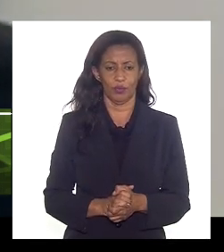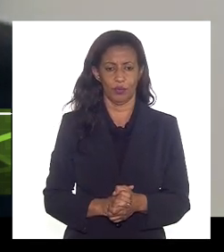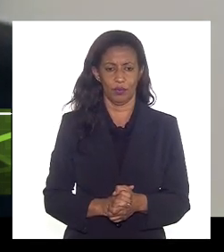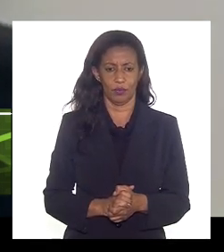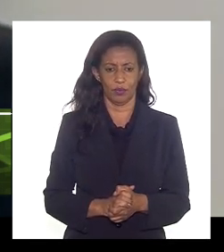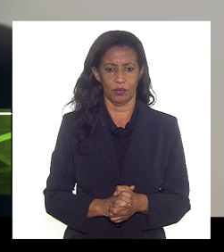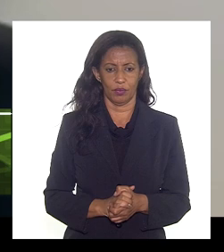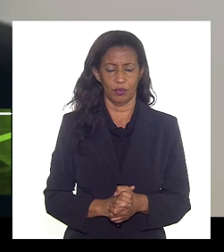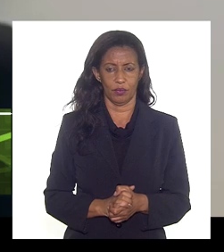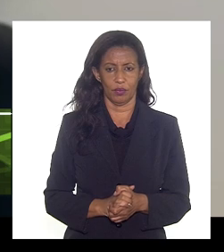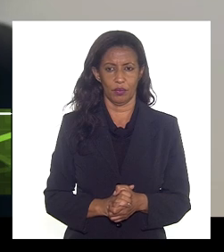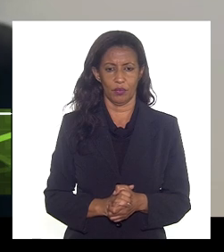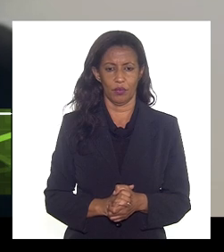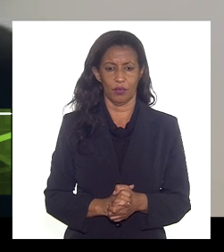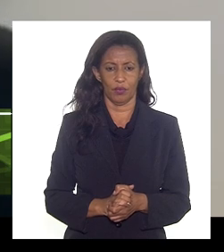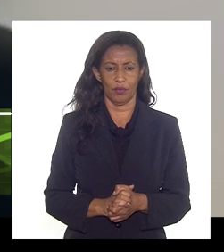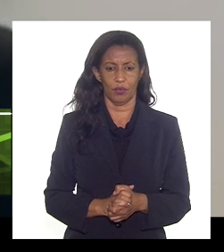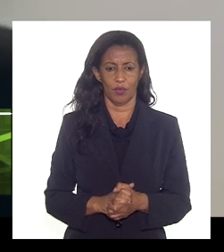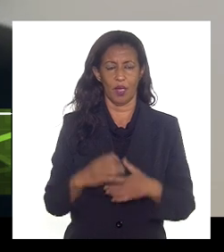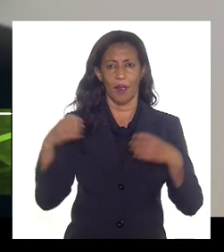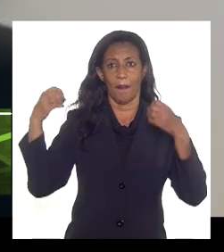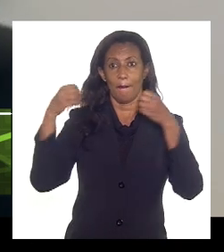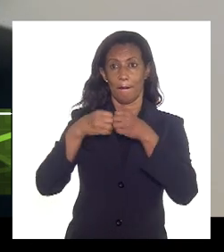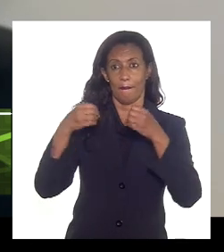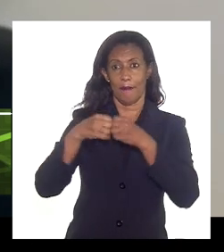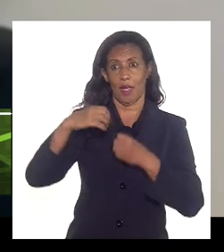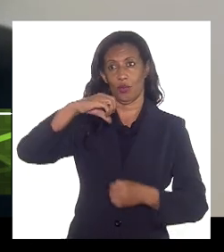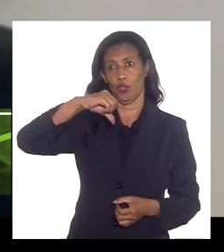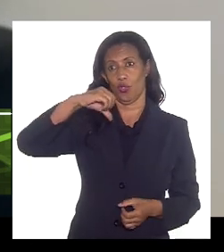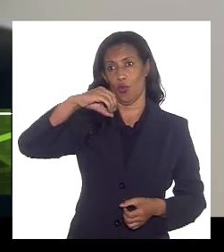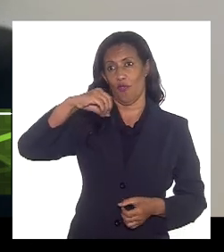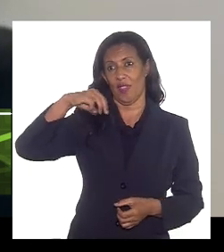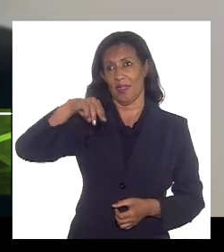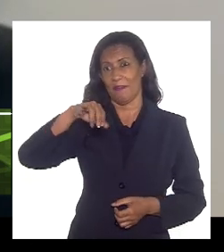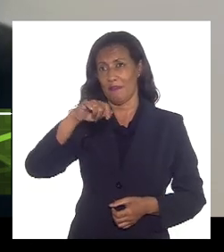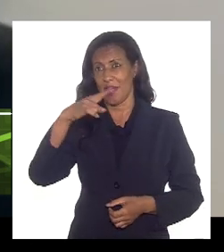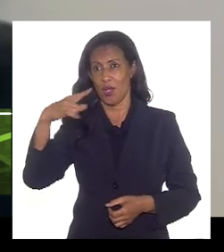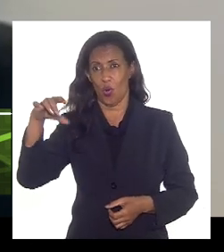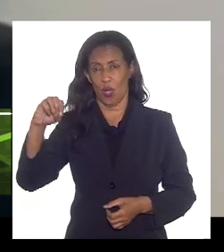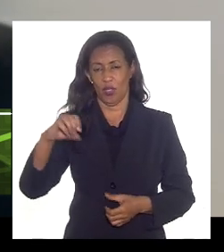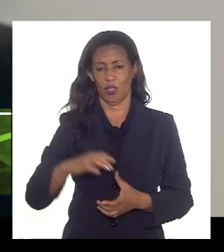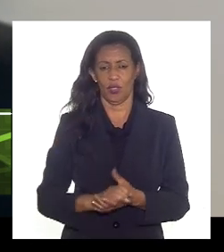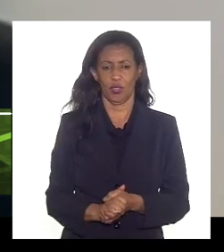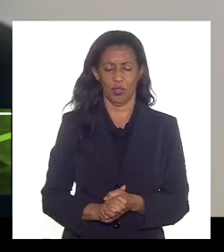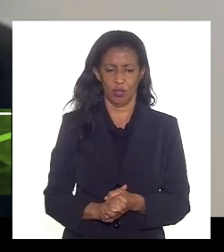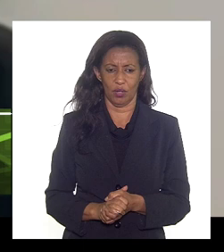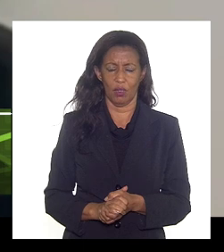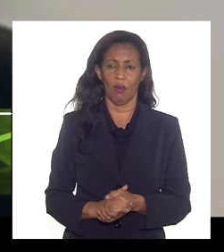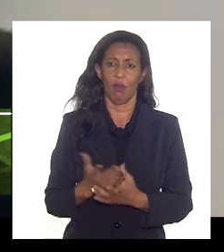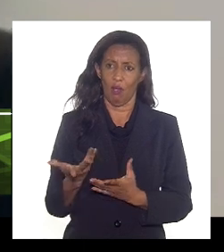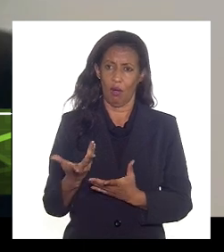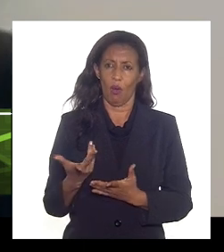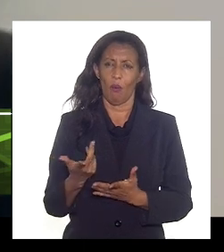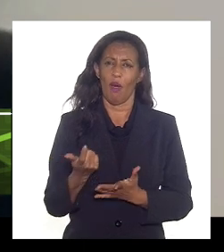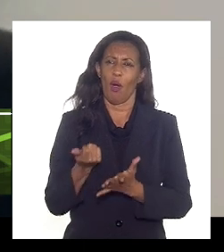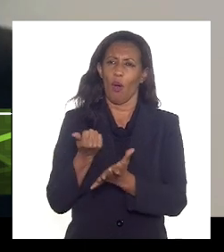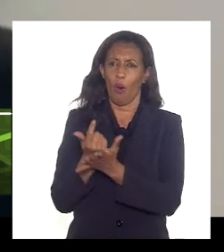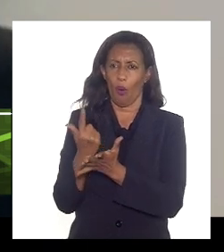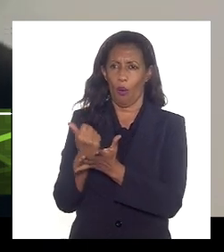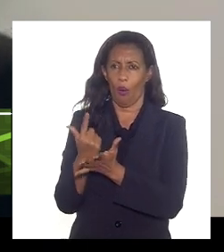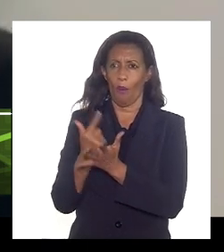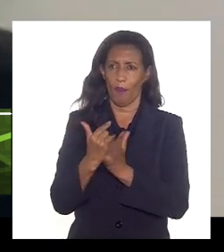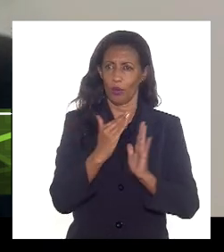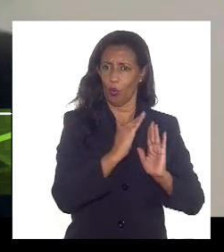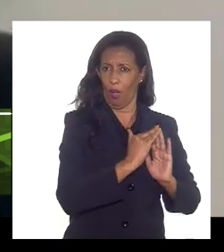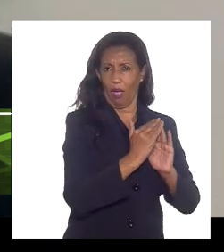de um mercado total perto de 90 milhões de fato a maior parte do consumo está nos